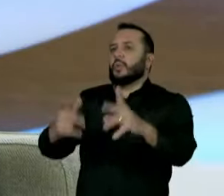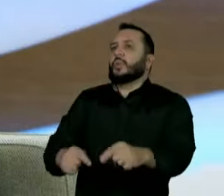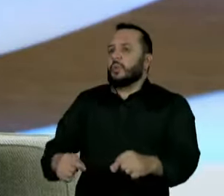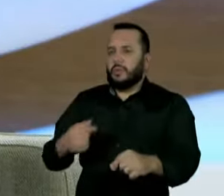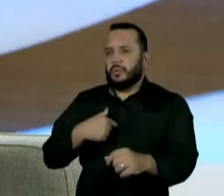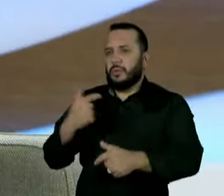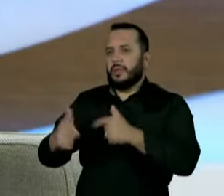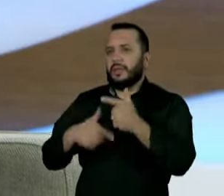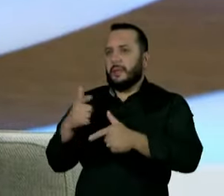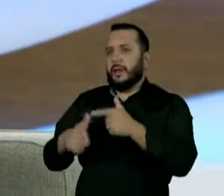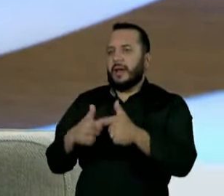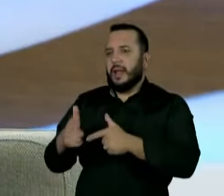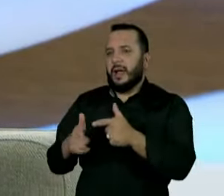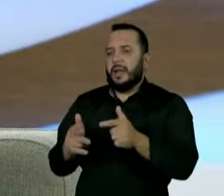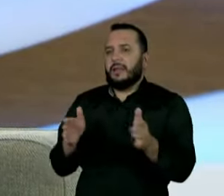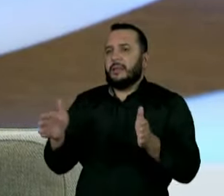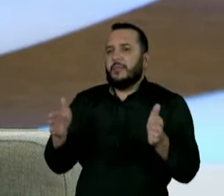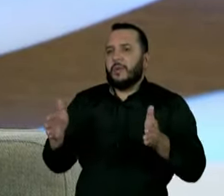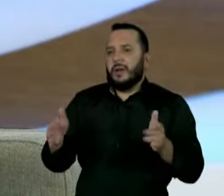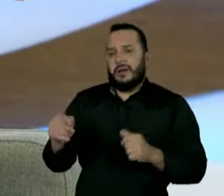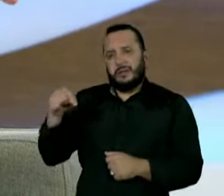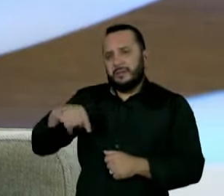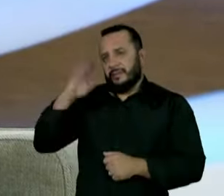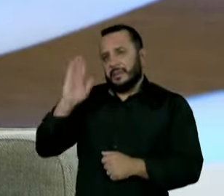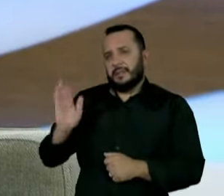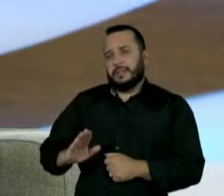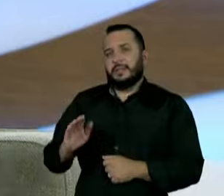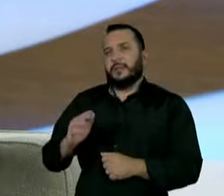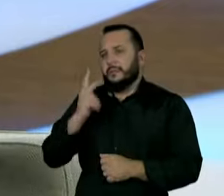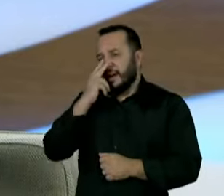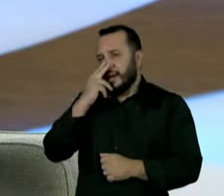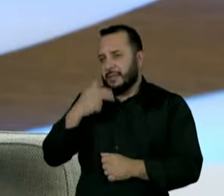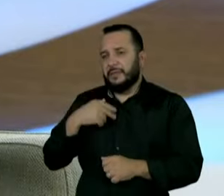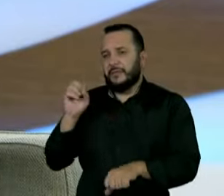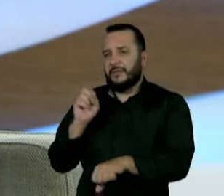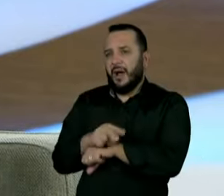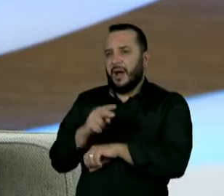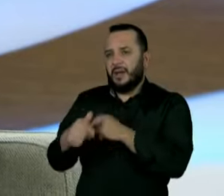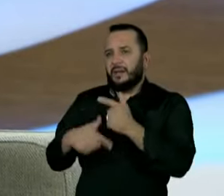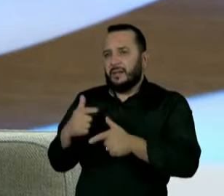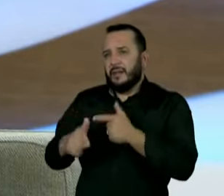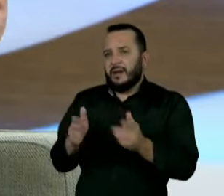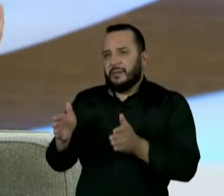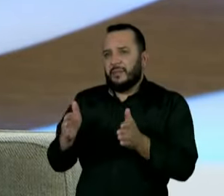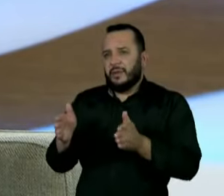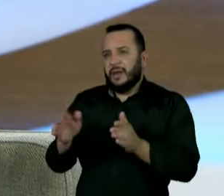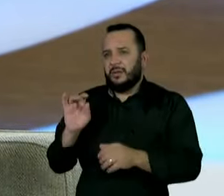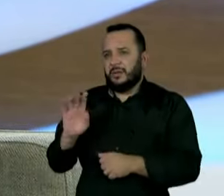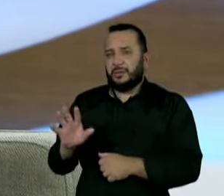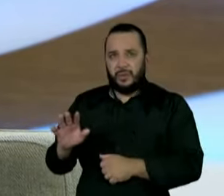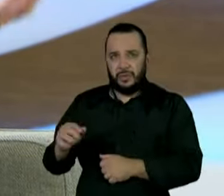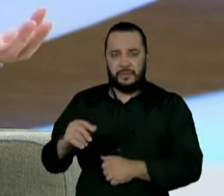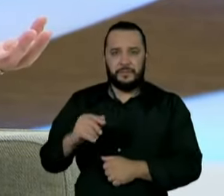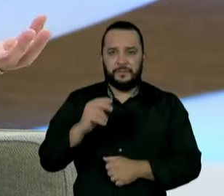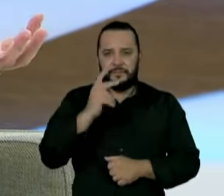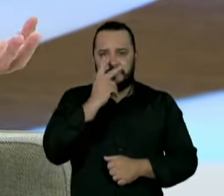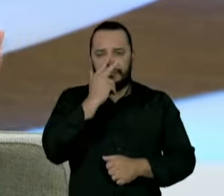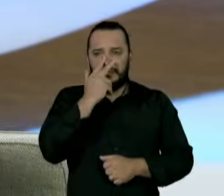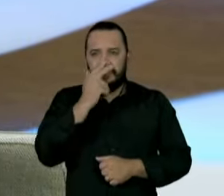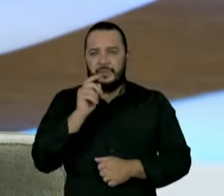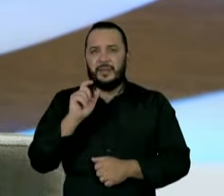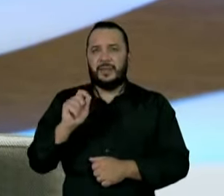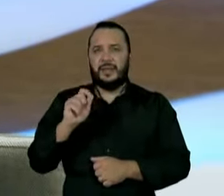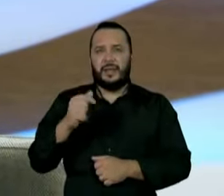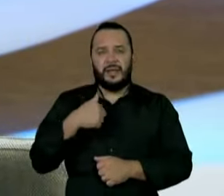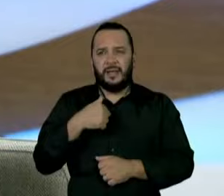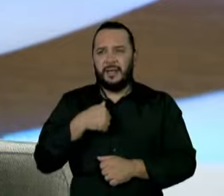O Brasil está virando um país de empregos provisórios, onde as pessoas vão... A gente tem até uma expressão que fala de uberização do emprego,